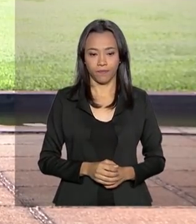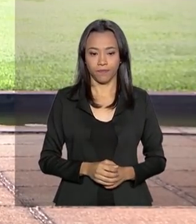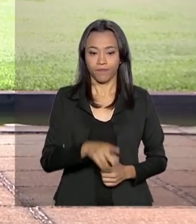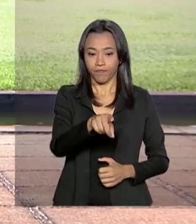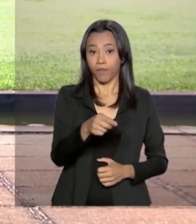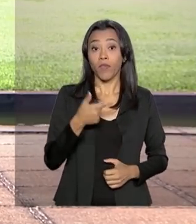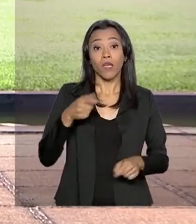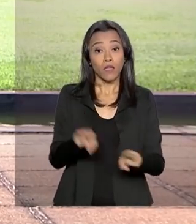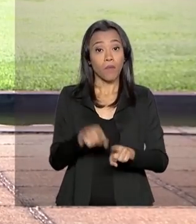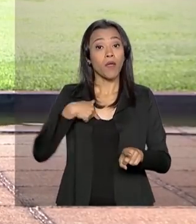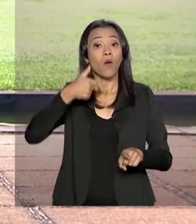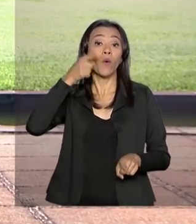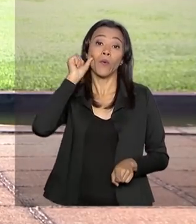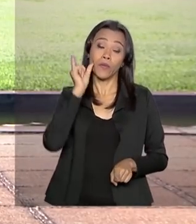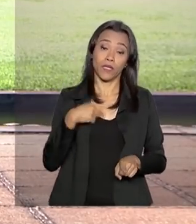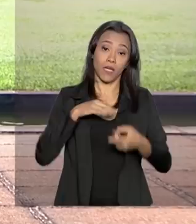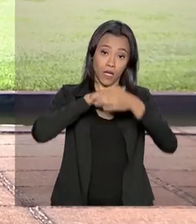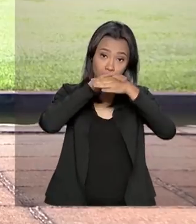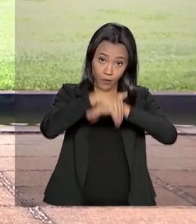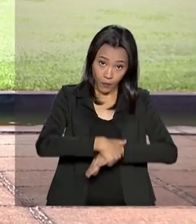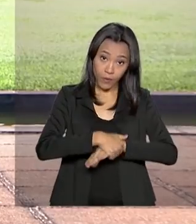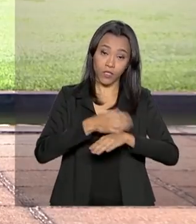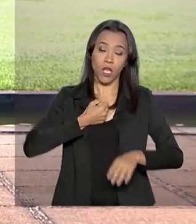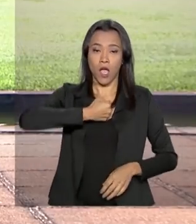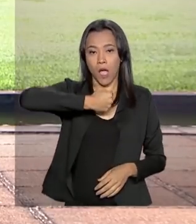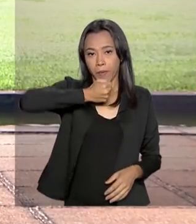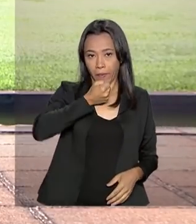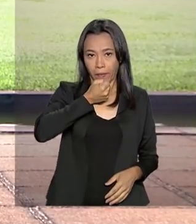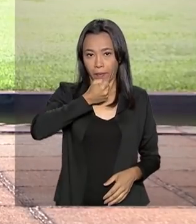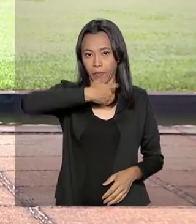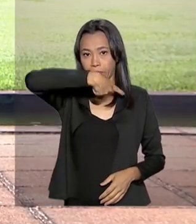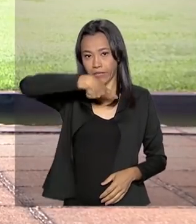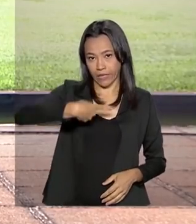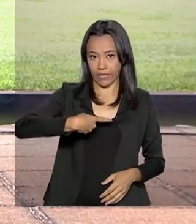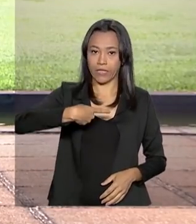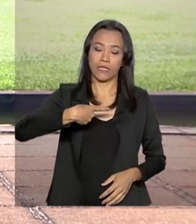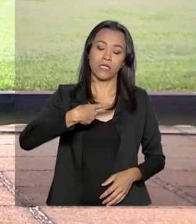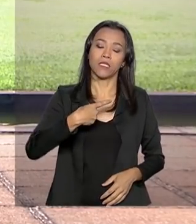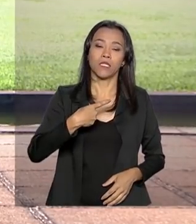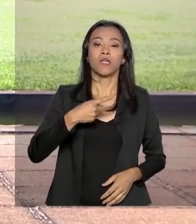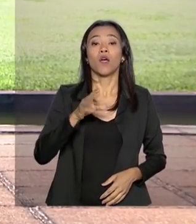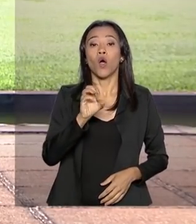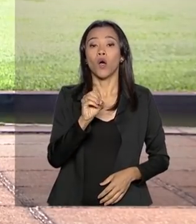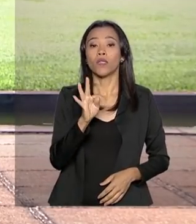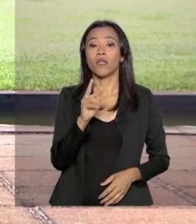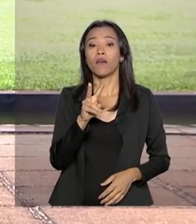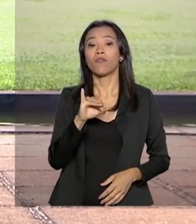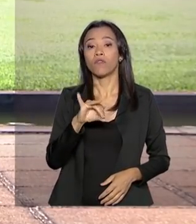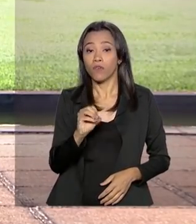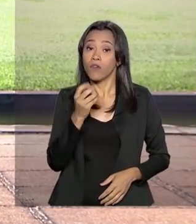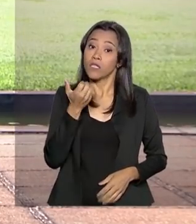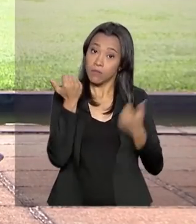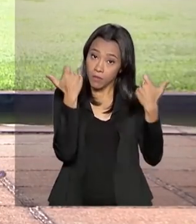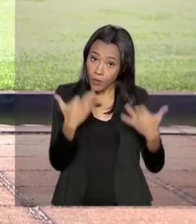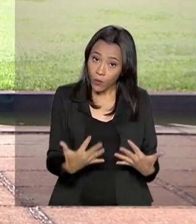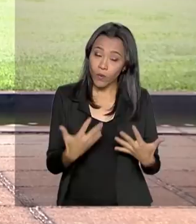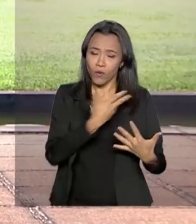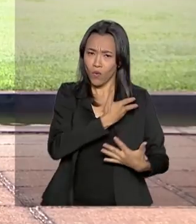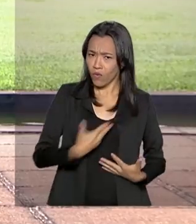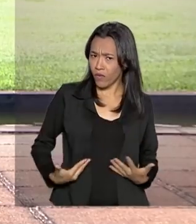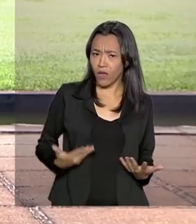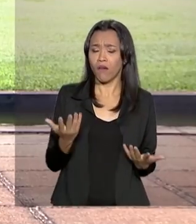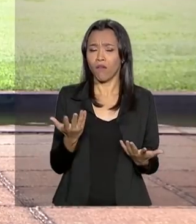Também ontem, no início da noite, o porta-voz da presidência da República, Otávio Rego Barros, disse que o governo acredita não haver